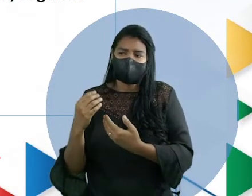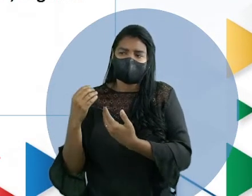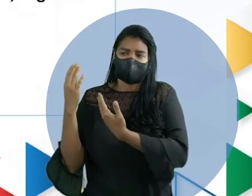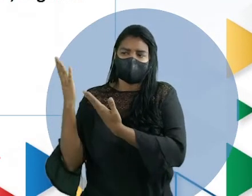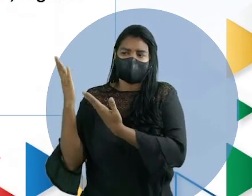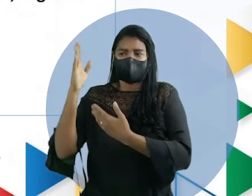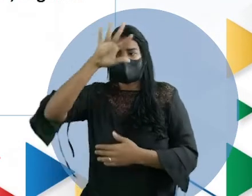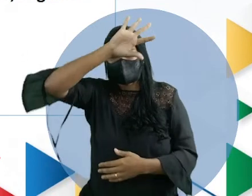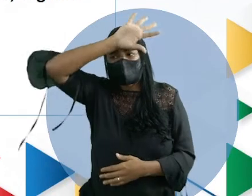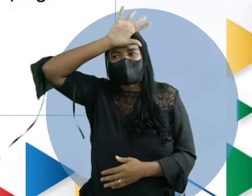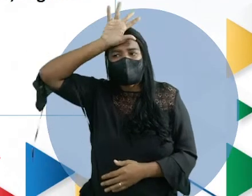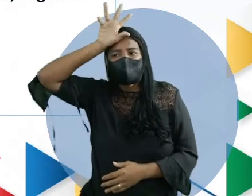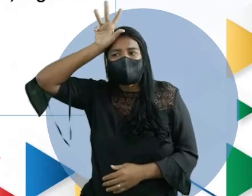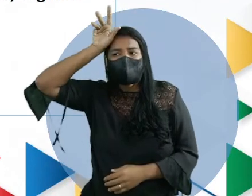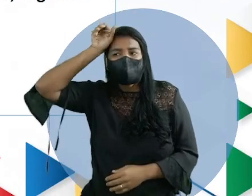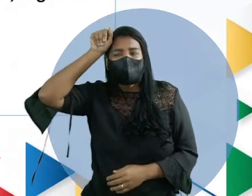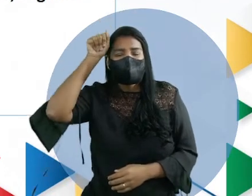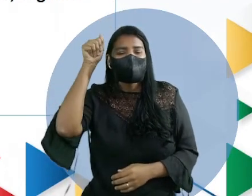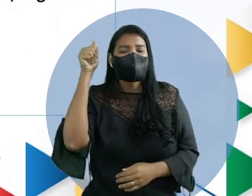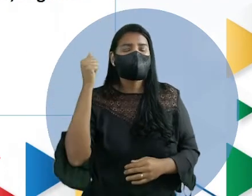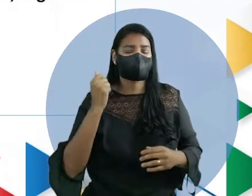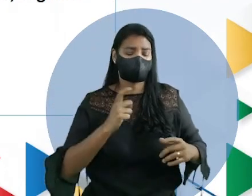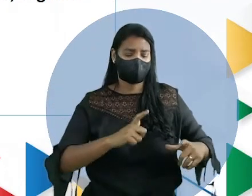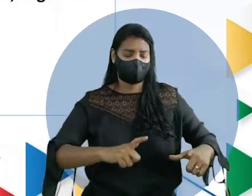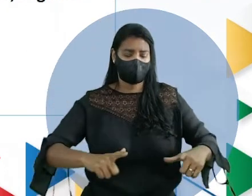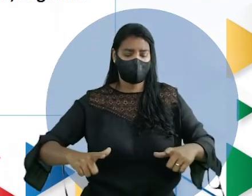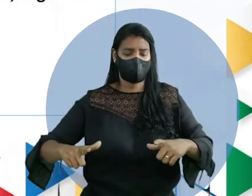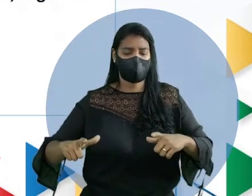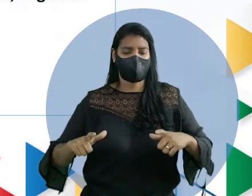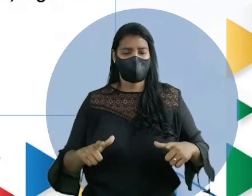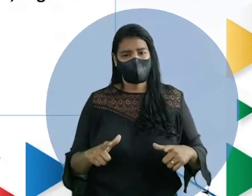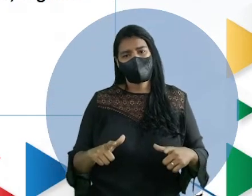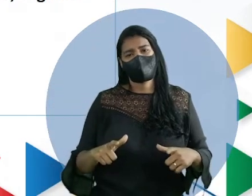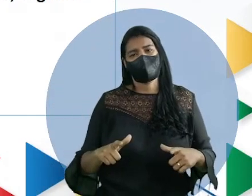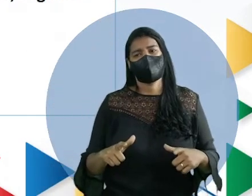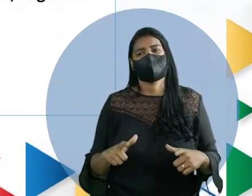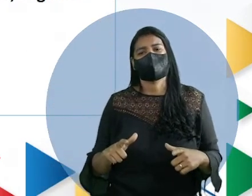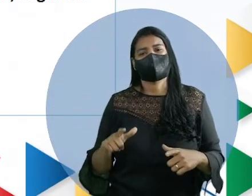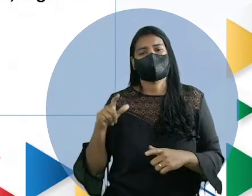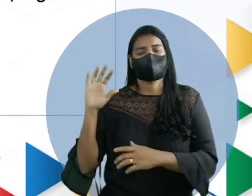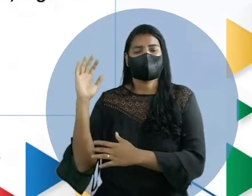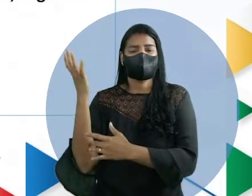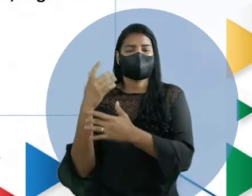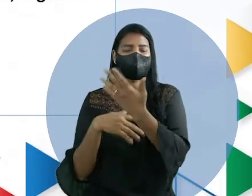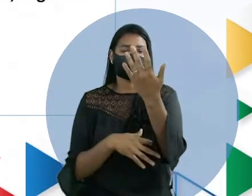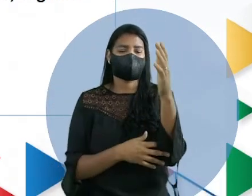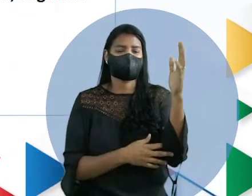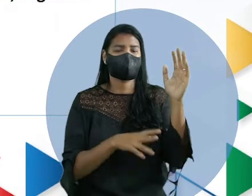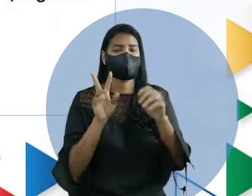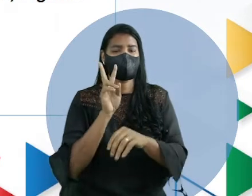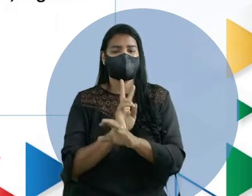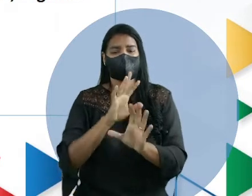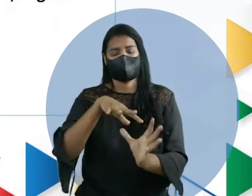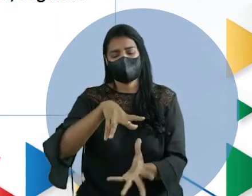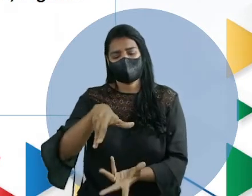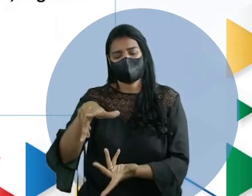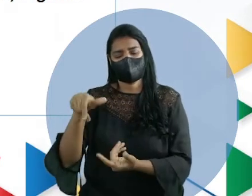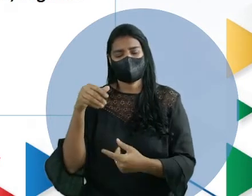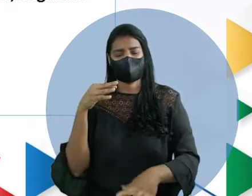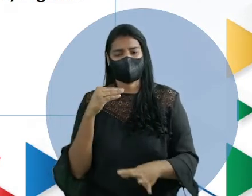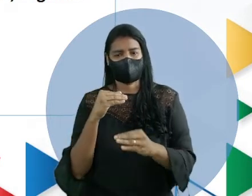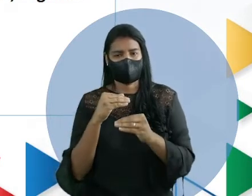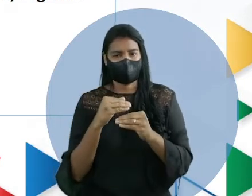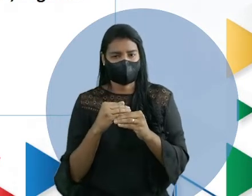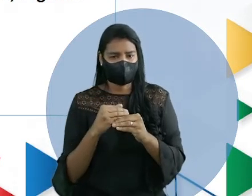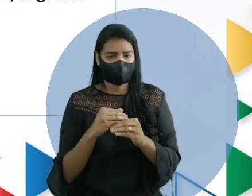Amazônia. A maior região da floresta tropical protegida do mundo. Ela é composta pela Estação